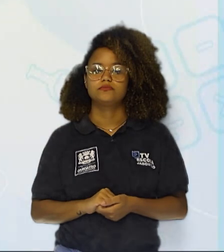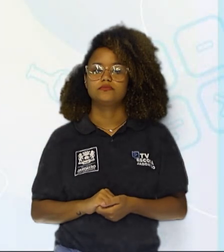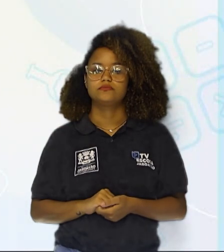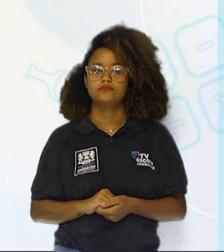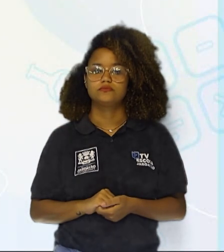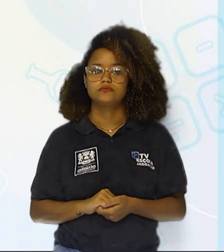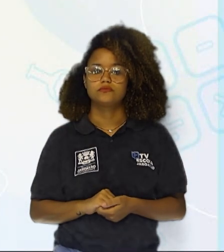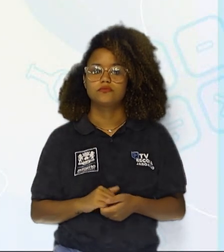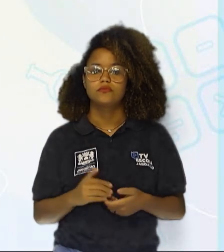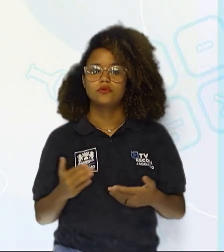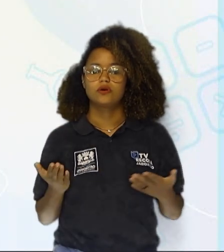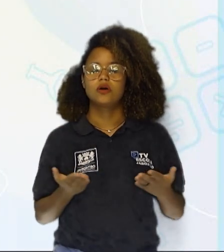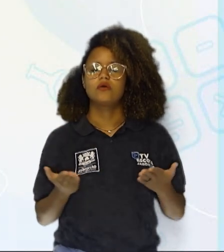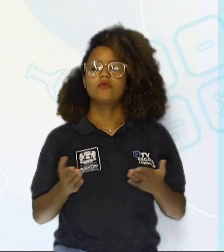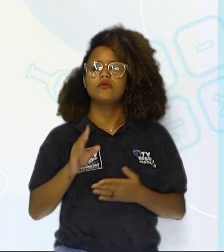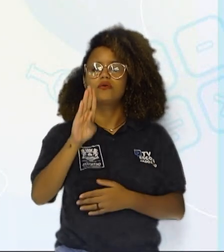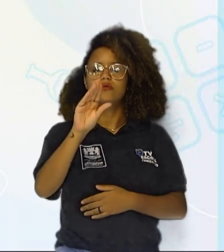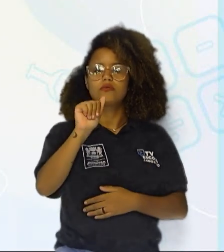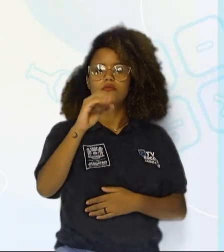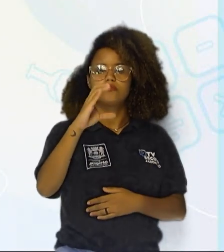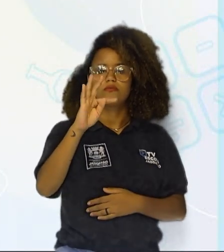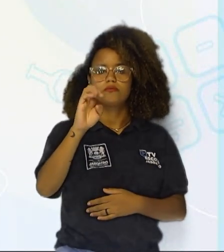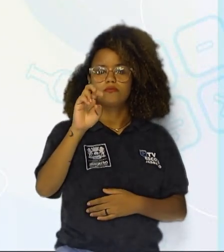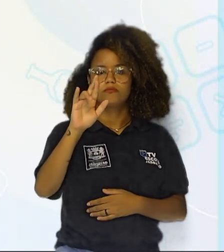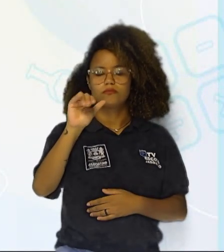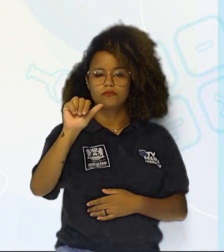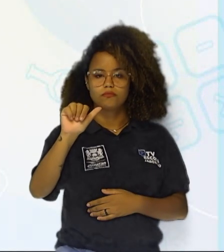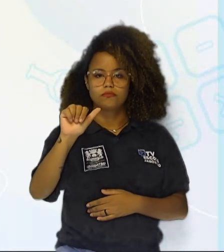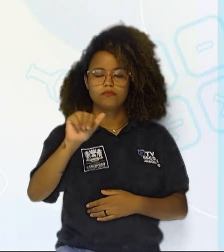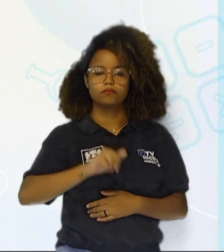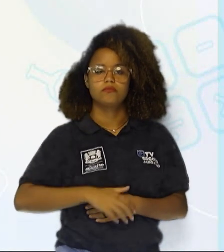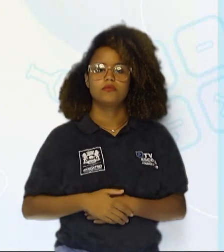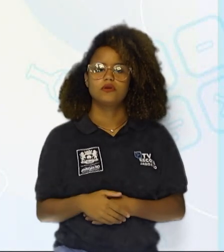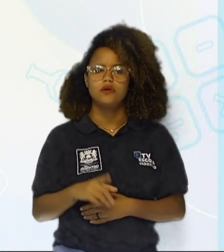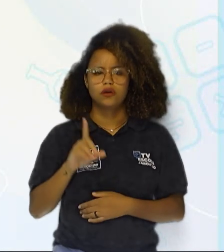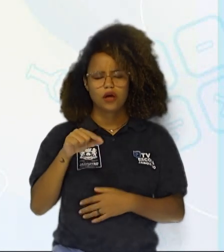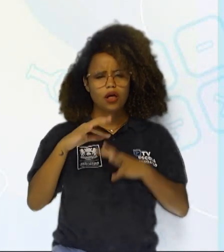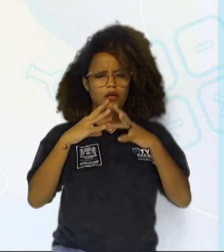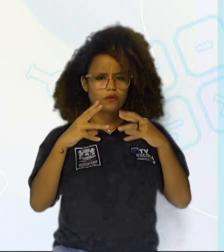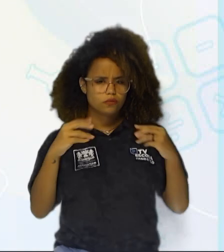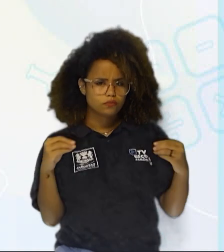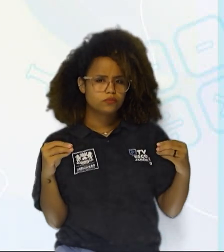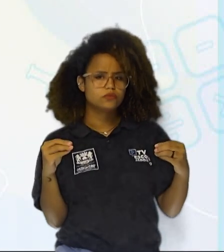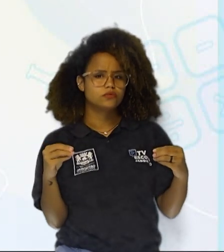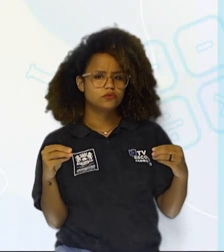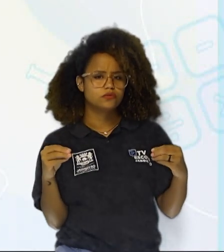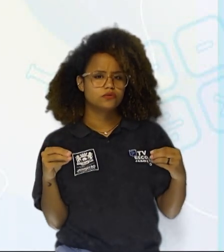Temos mais um. Agora temos bactérias. A bactéria, ela é um decompositor?